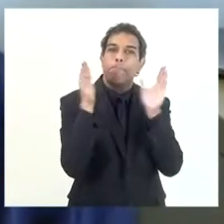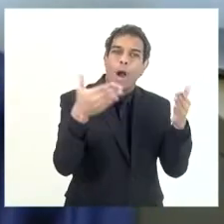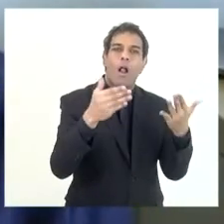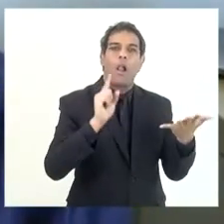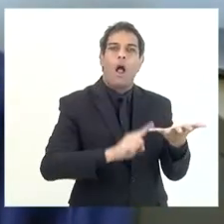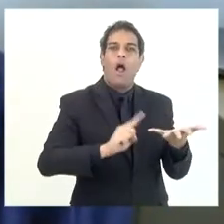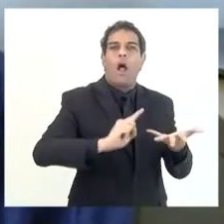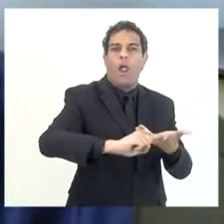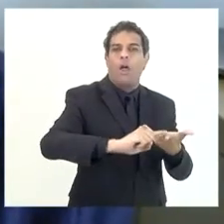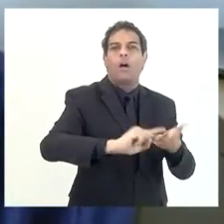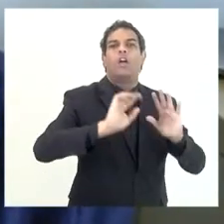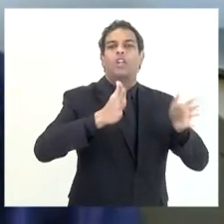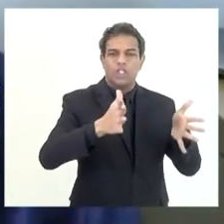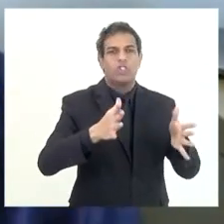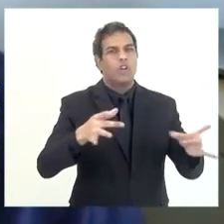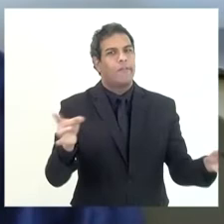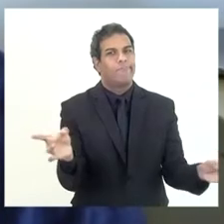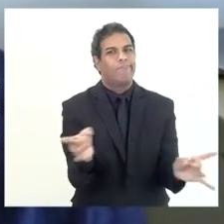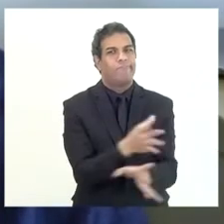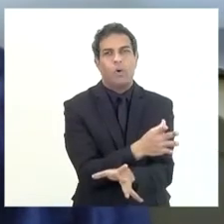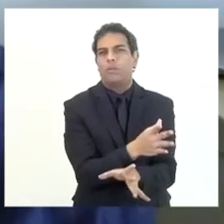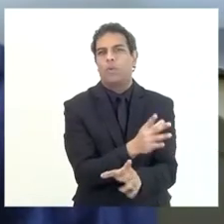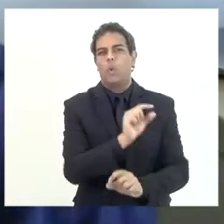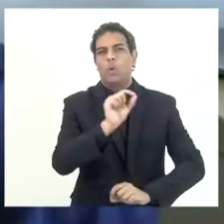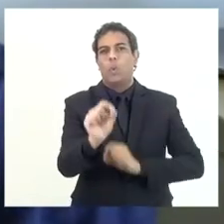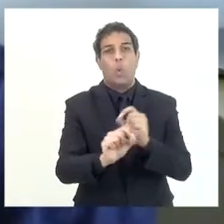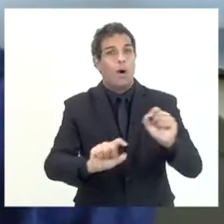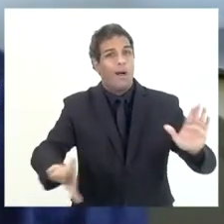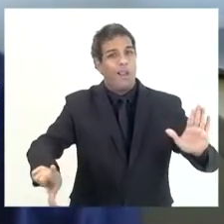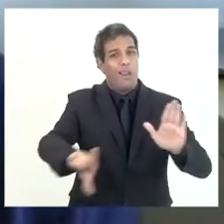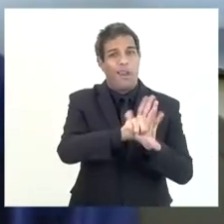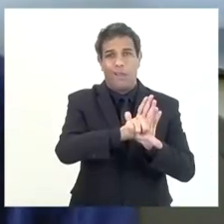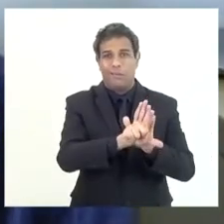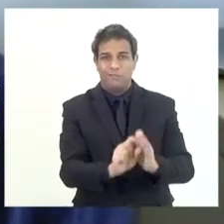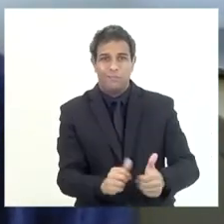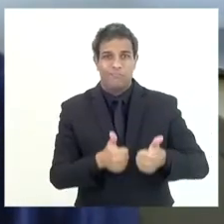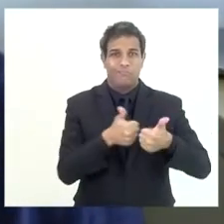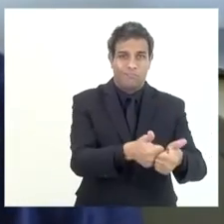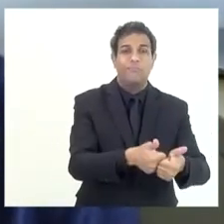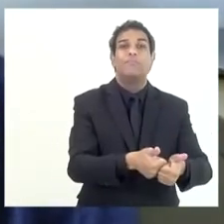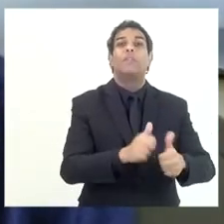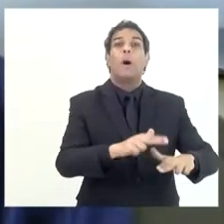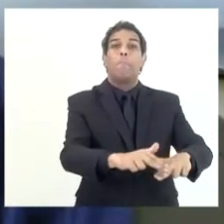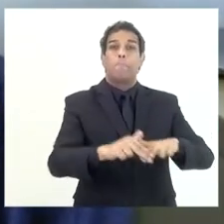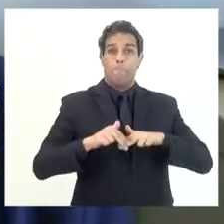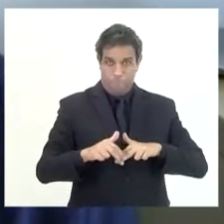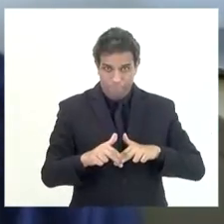citadas em lei. Inclusive,